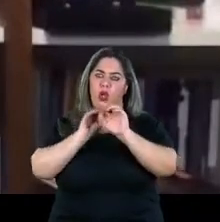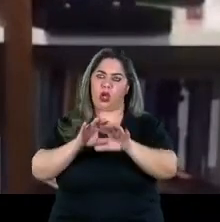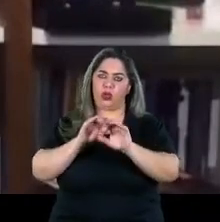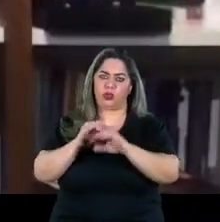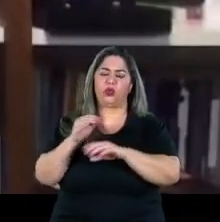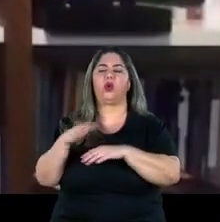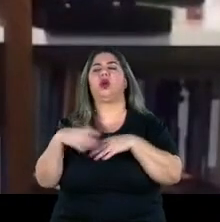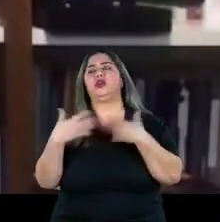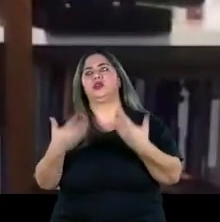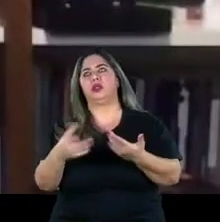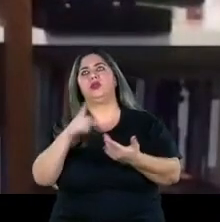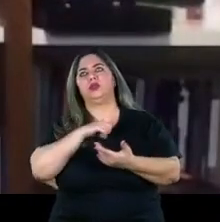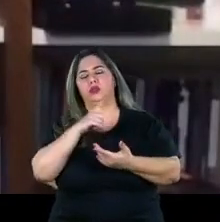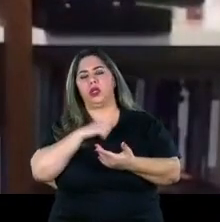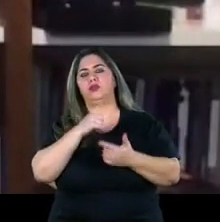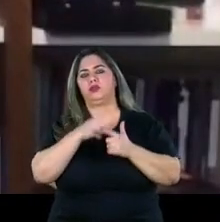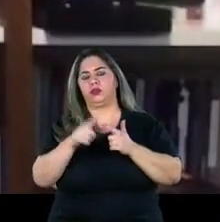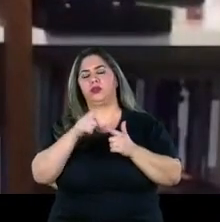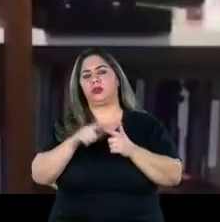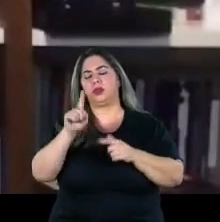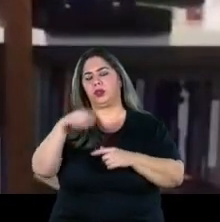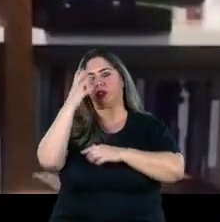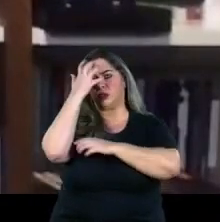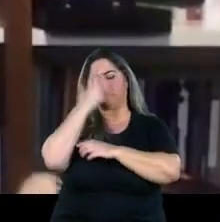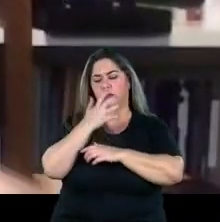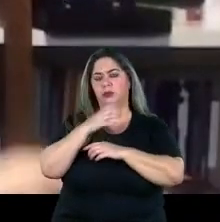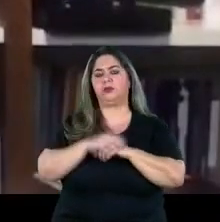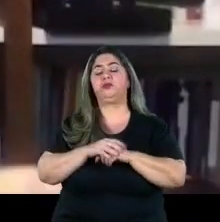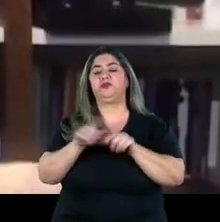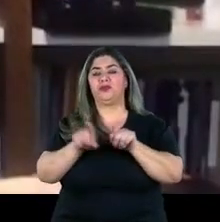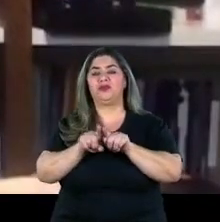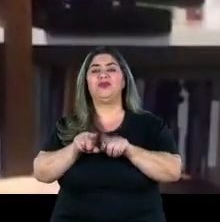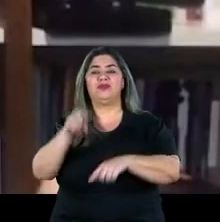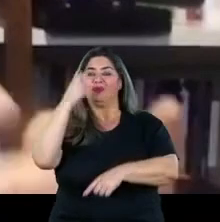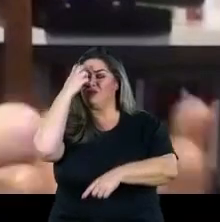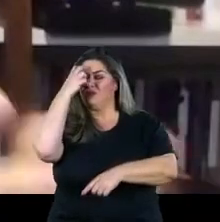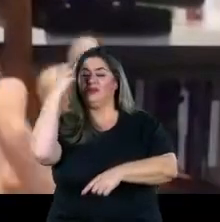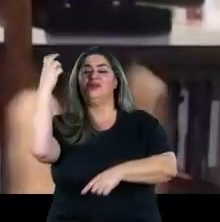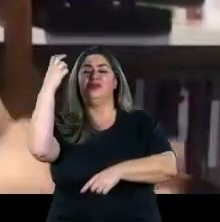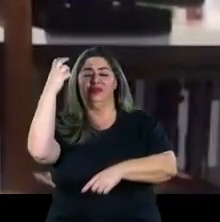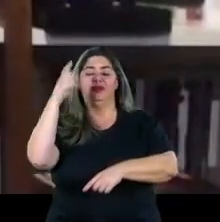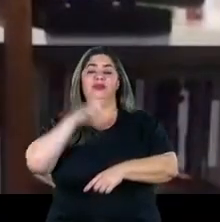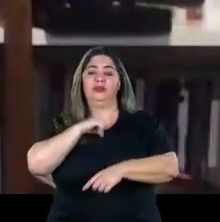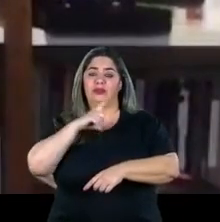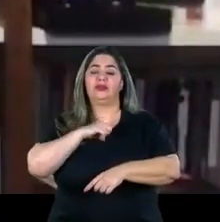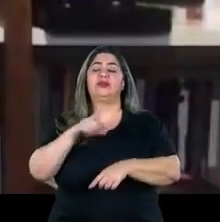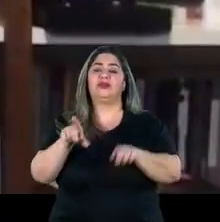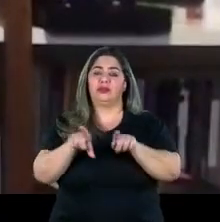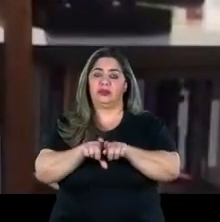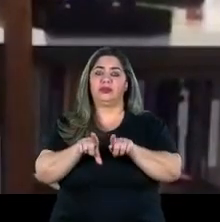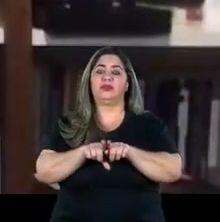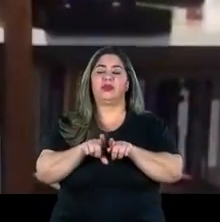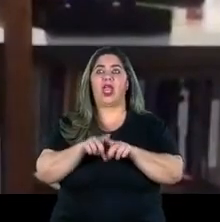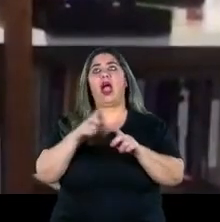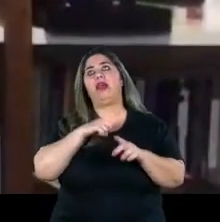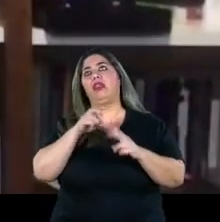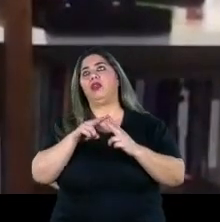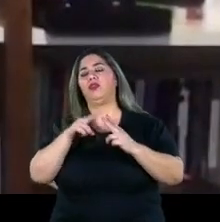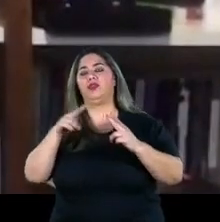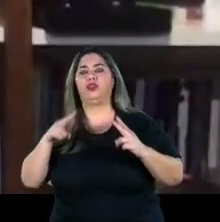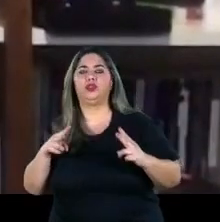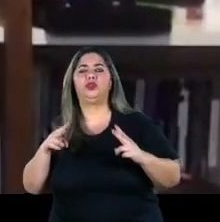formal né para nós é uma questão muito séria e da cultura de modo geral embora a gente tenha o virtual dando